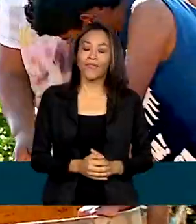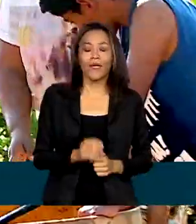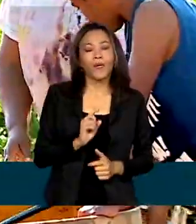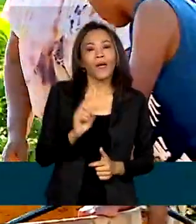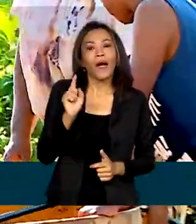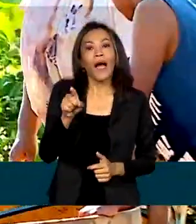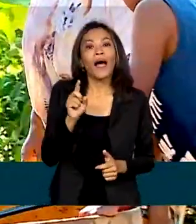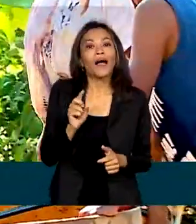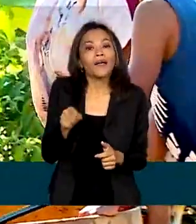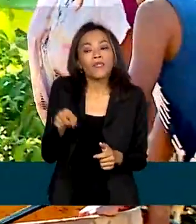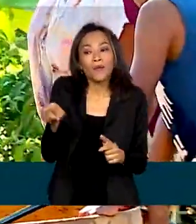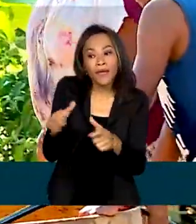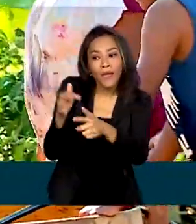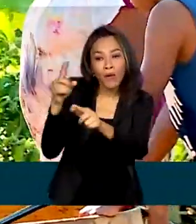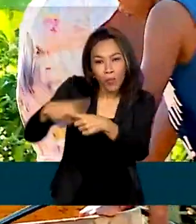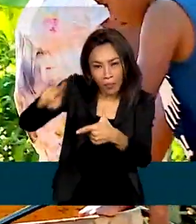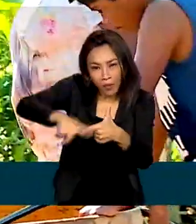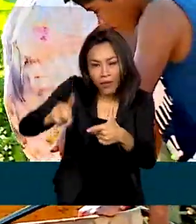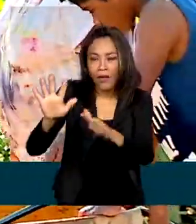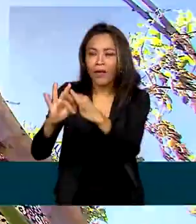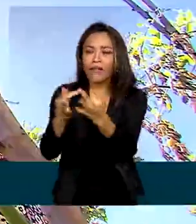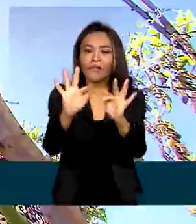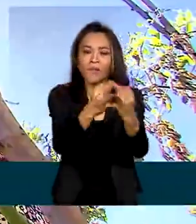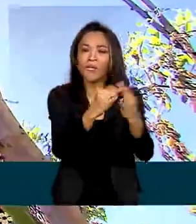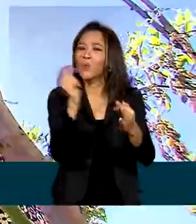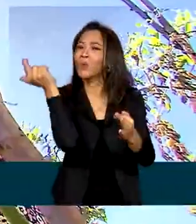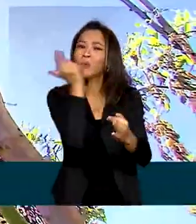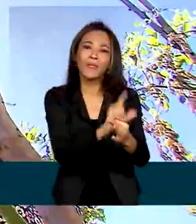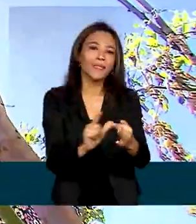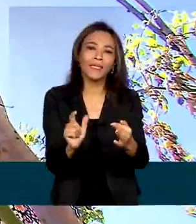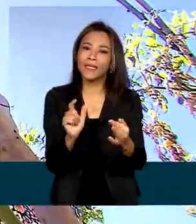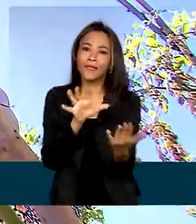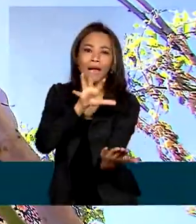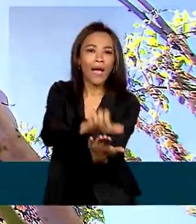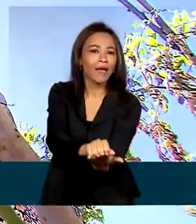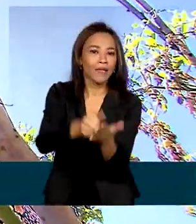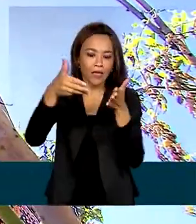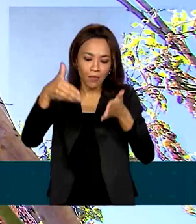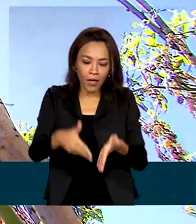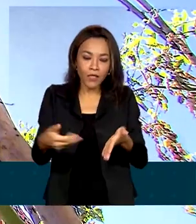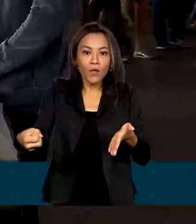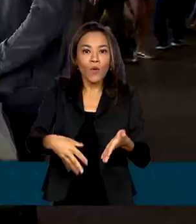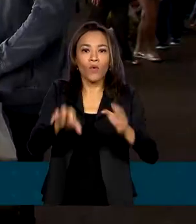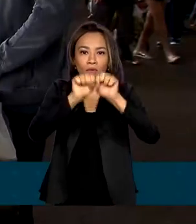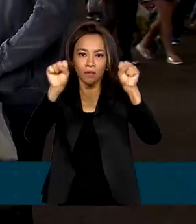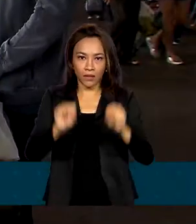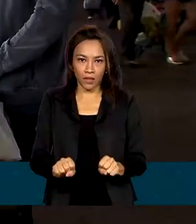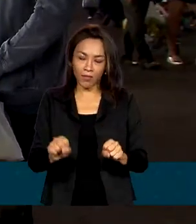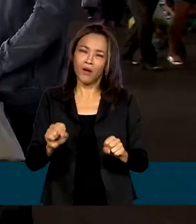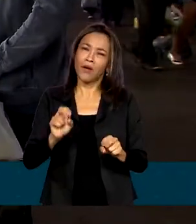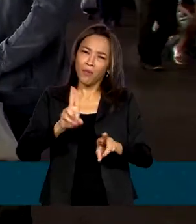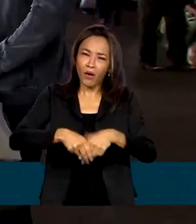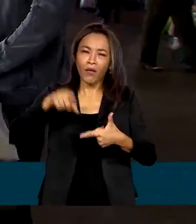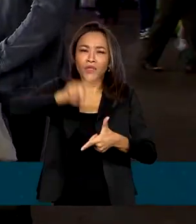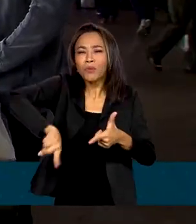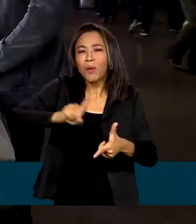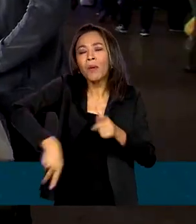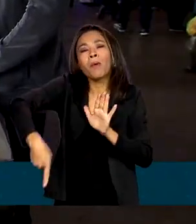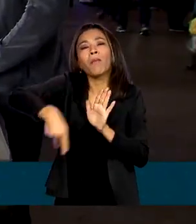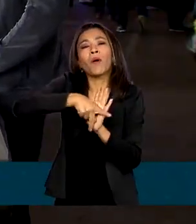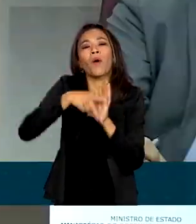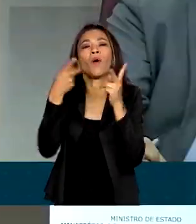familiares não estão conseguindo fazer a migração para o novo sistema, por problemas operacionais da